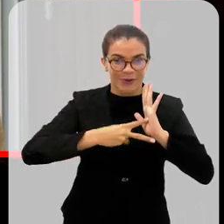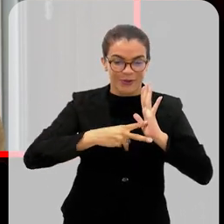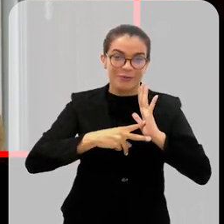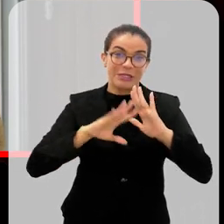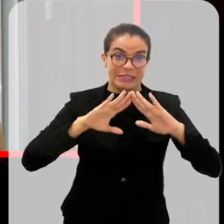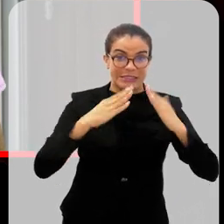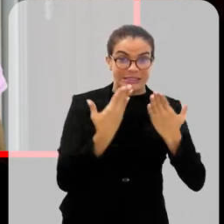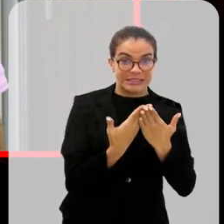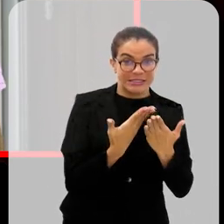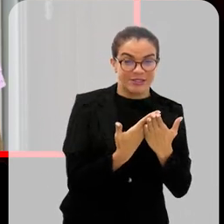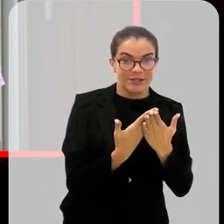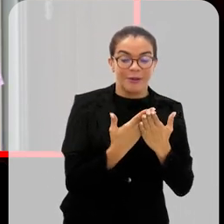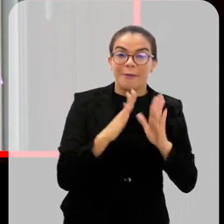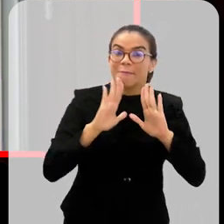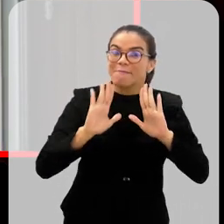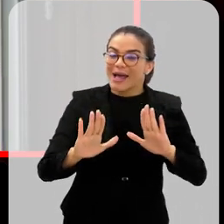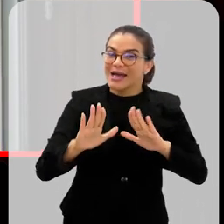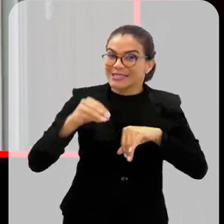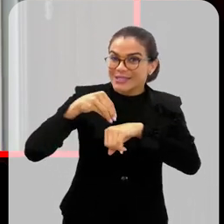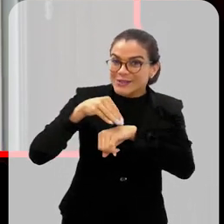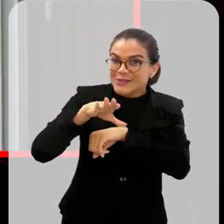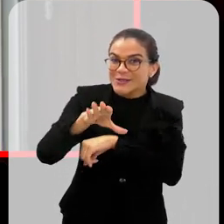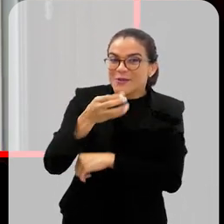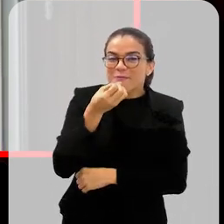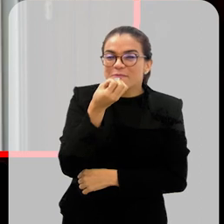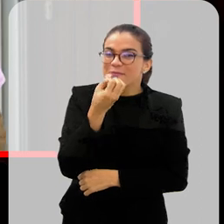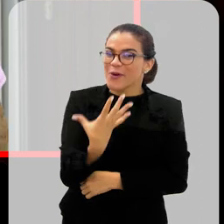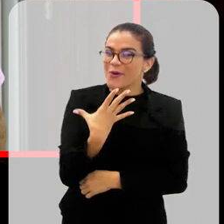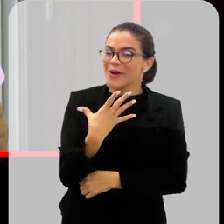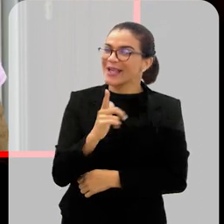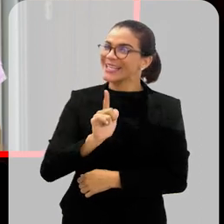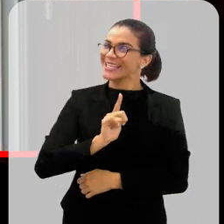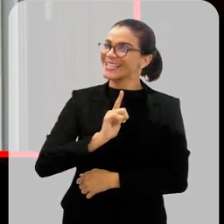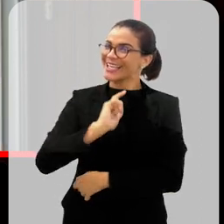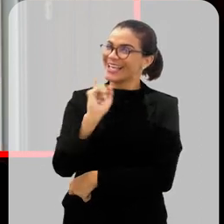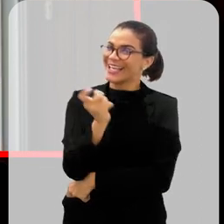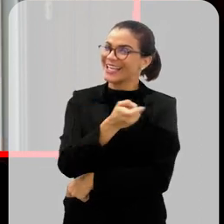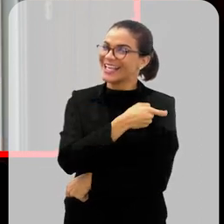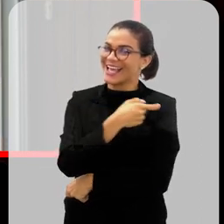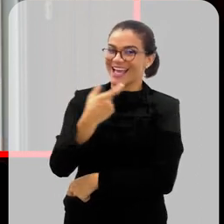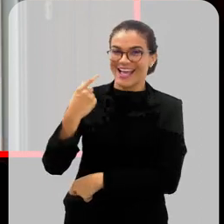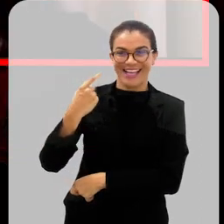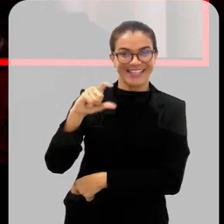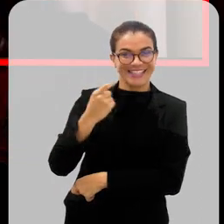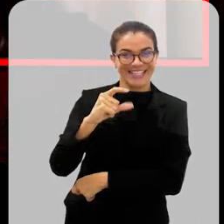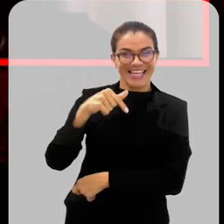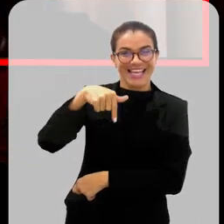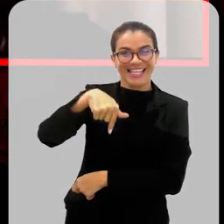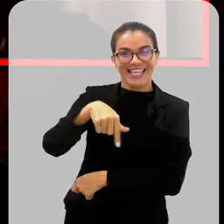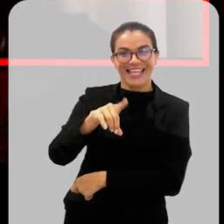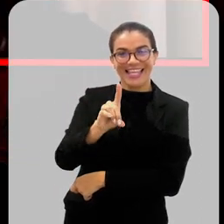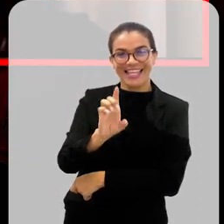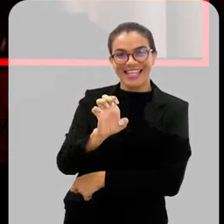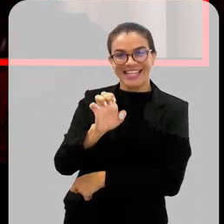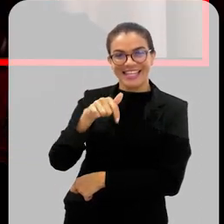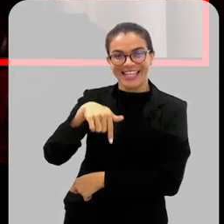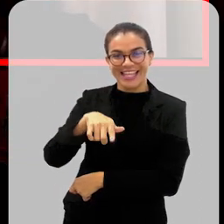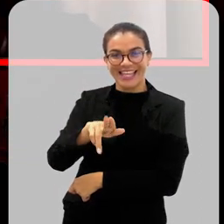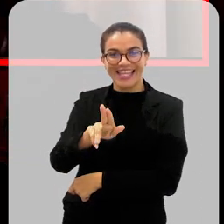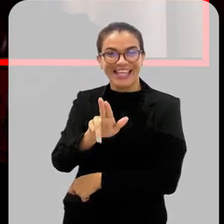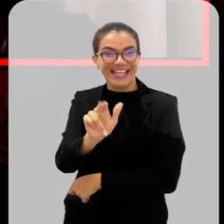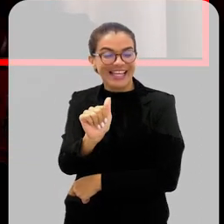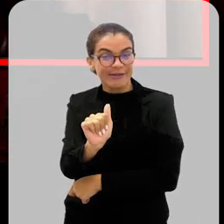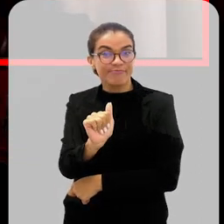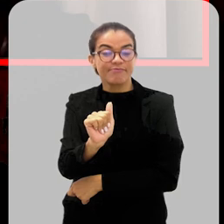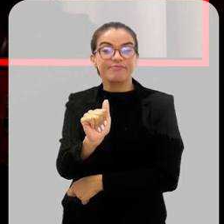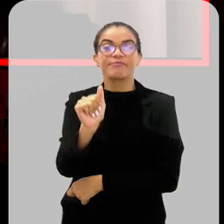também das escolas. Agora, a notícia boa, Sara, é que nós já temos a vacina, né? Que é dengue, que ela já está